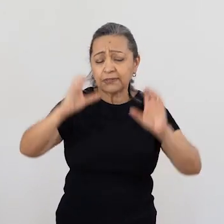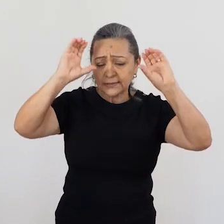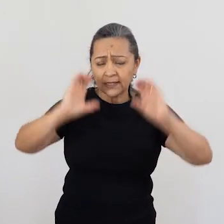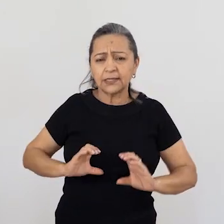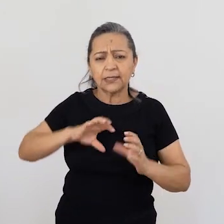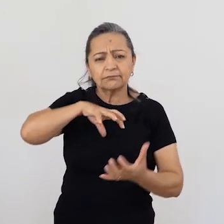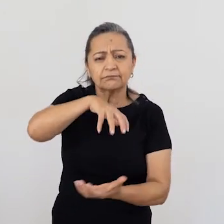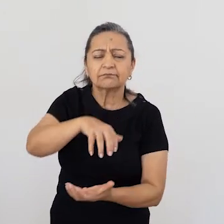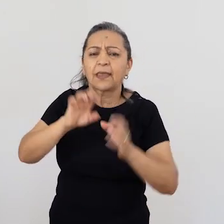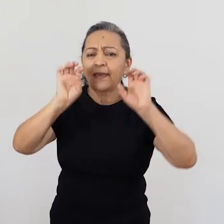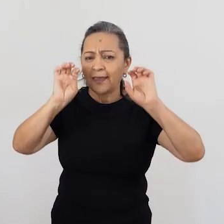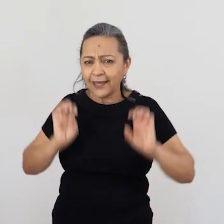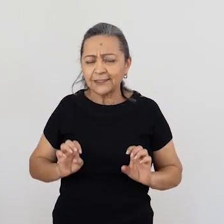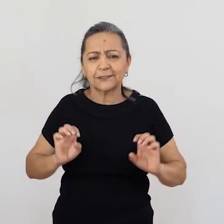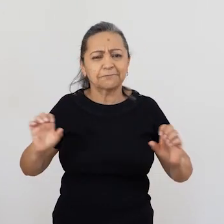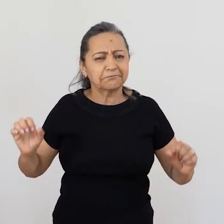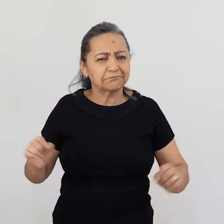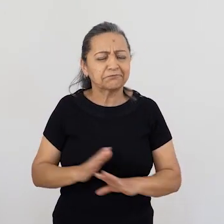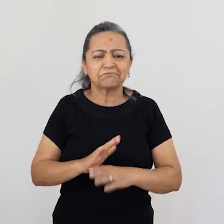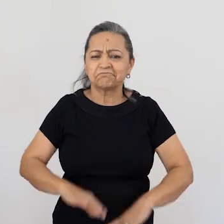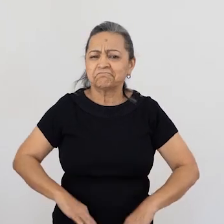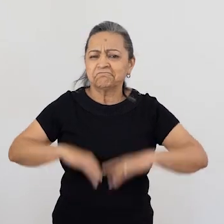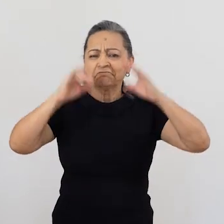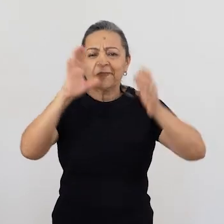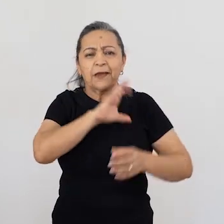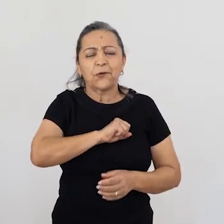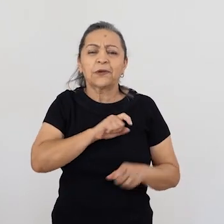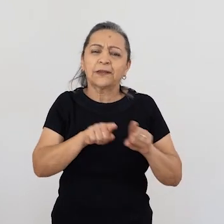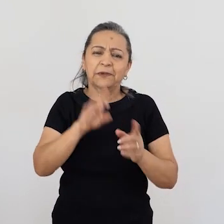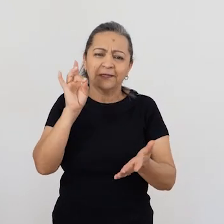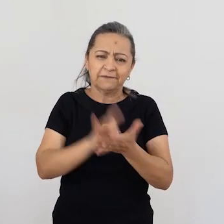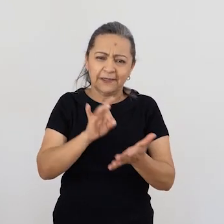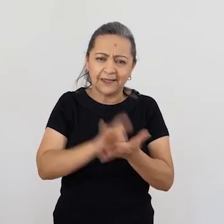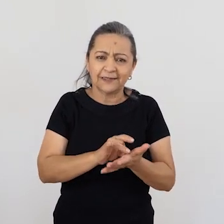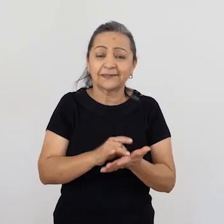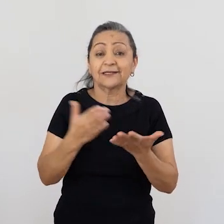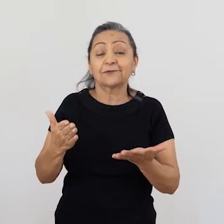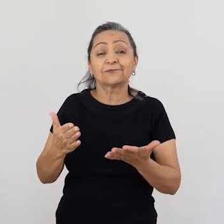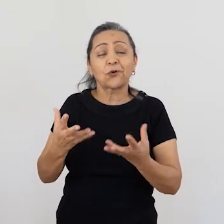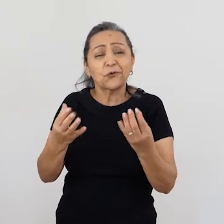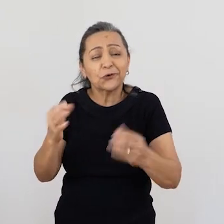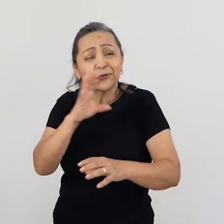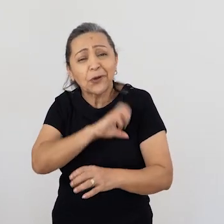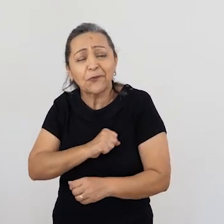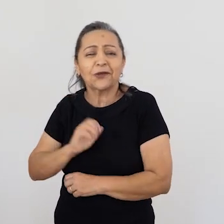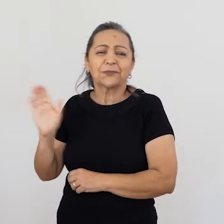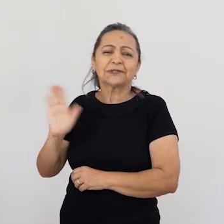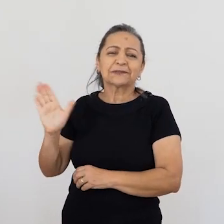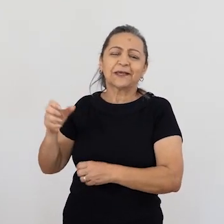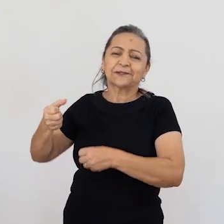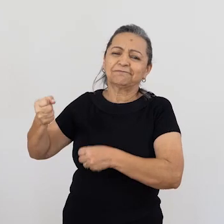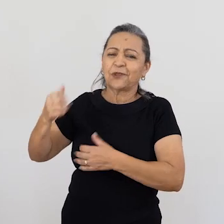Então, que a gente possa irradiar essa paz num compromisso ético, numa cidadania planetária, ética,